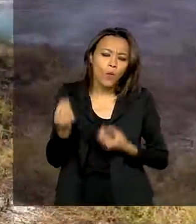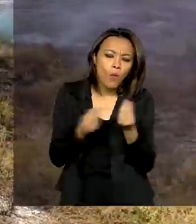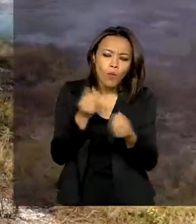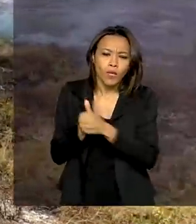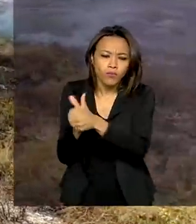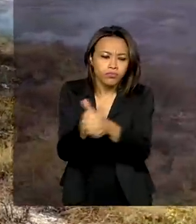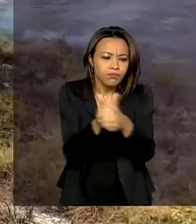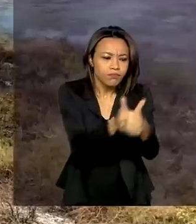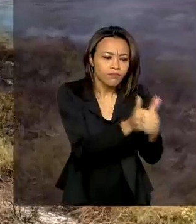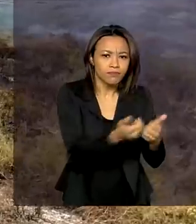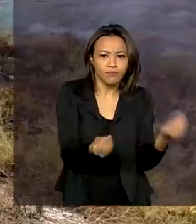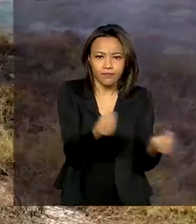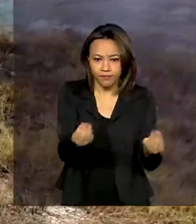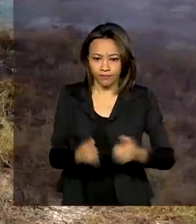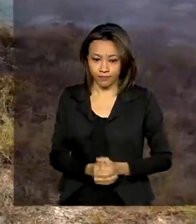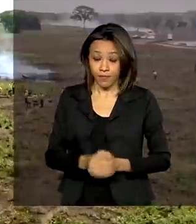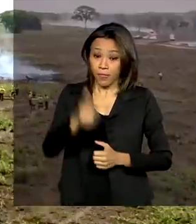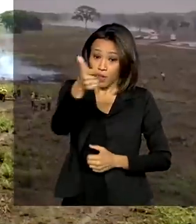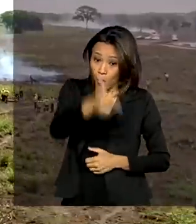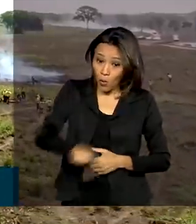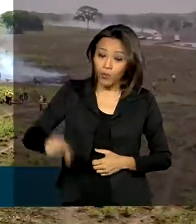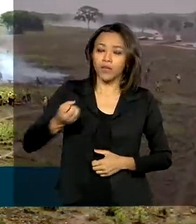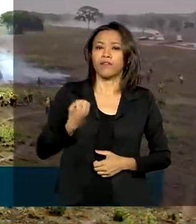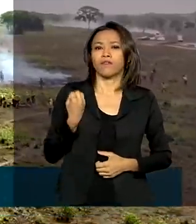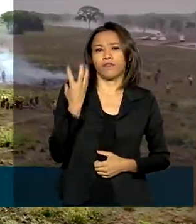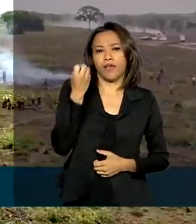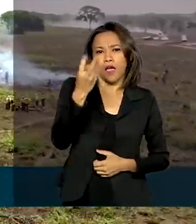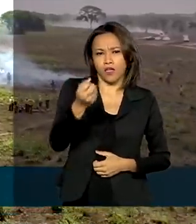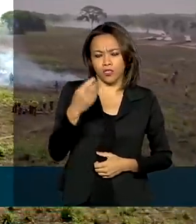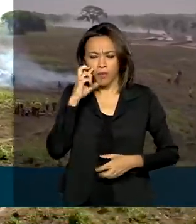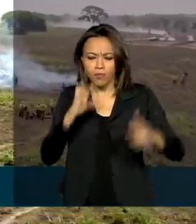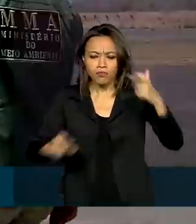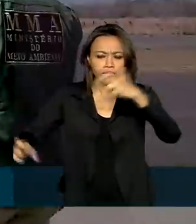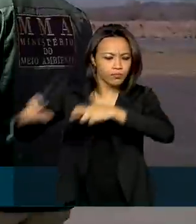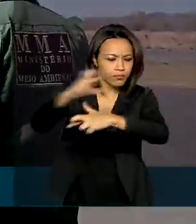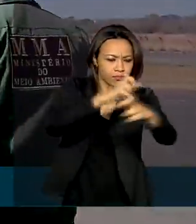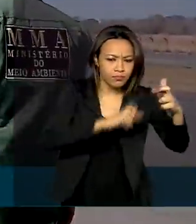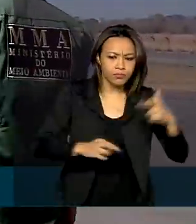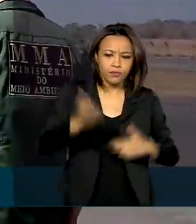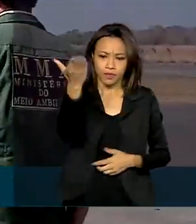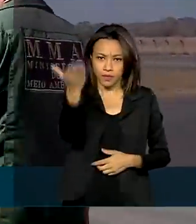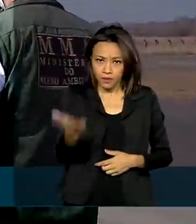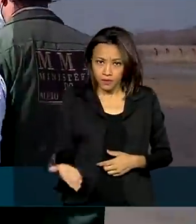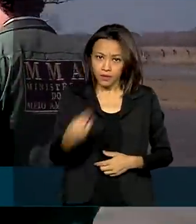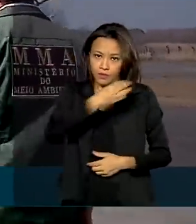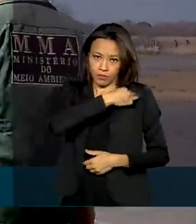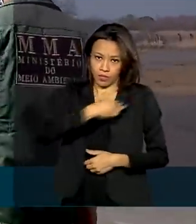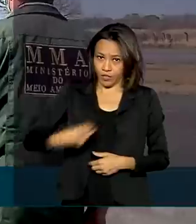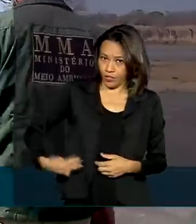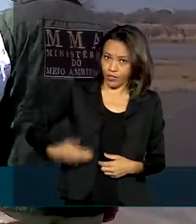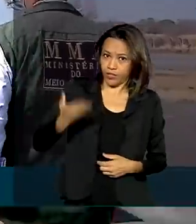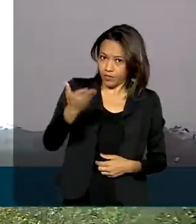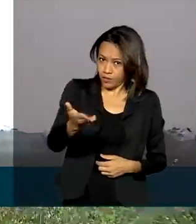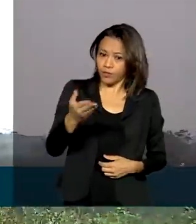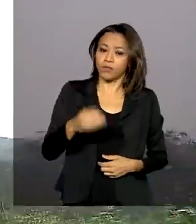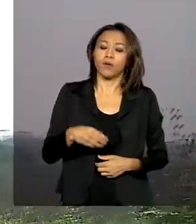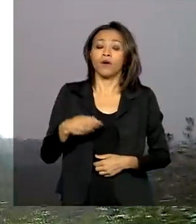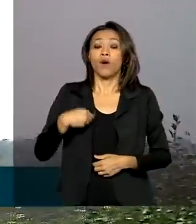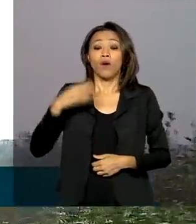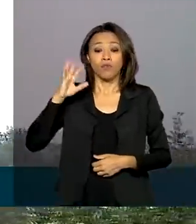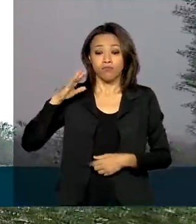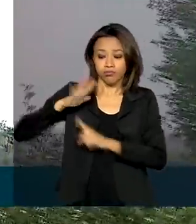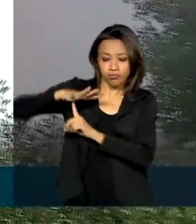Em mais uma viagem de monitoramento do combate ao incêndio no Pantanal, o ministro do Meio Ambiente, Ricardo Salles,